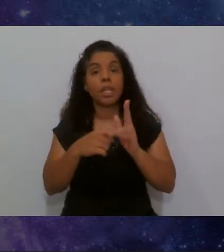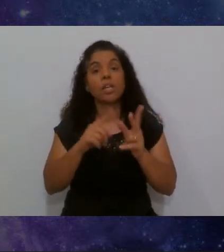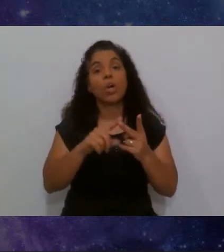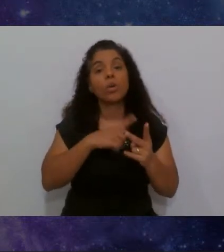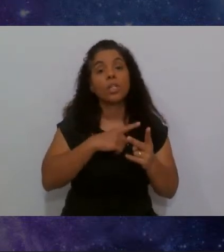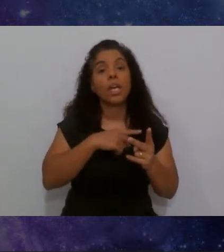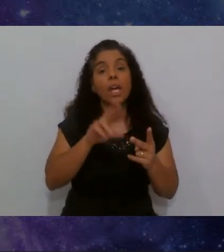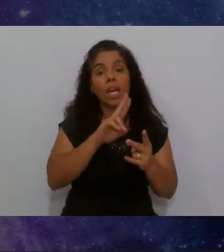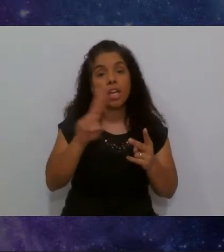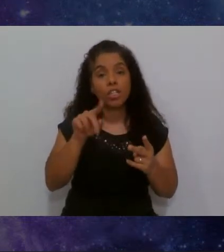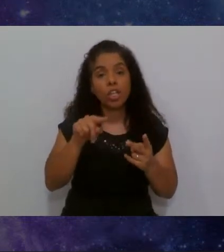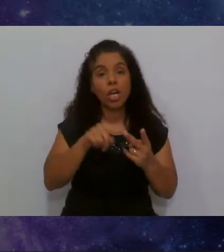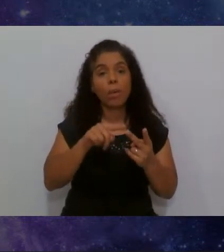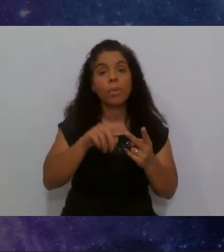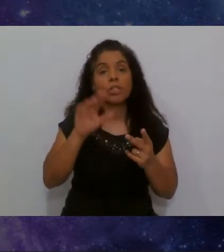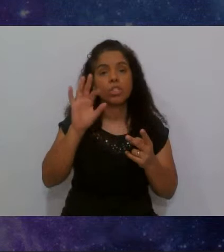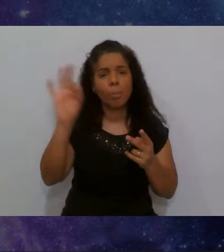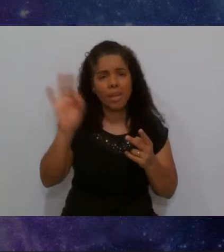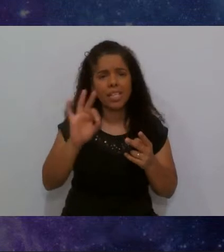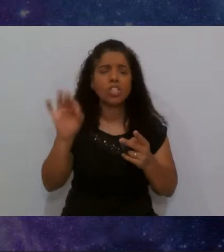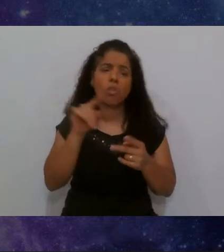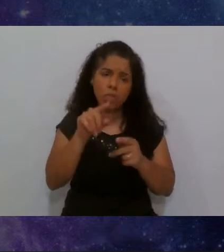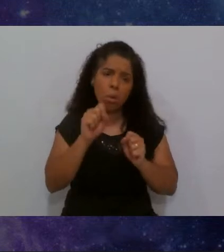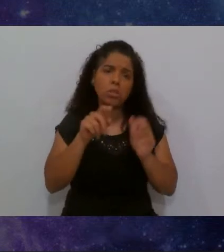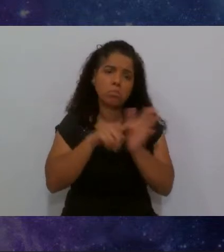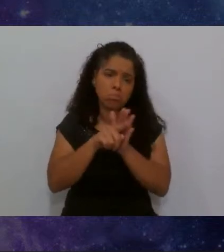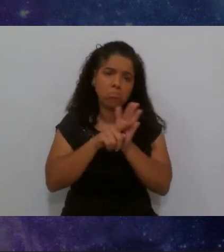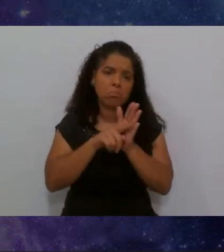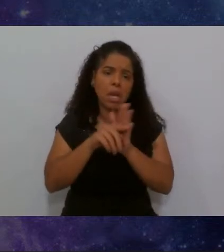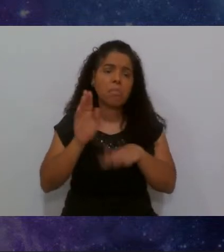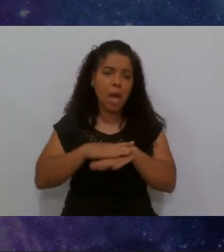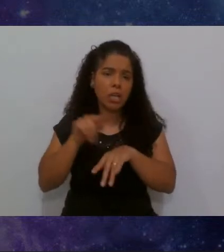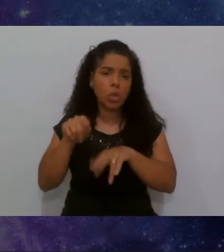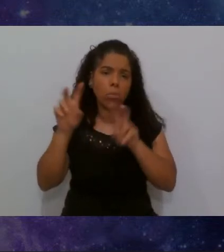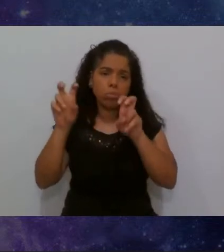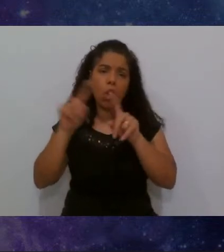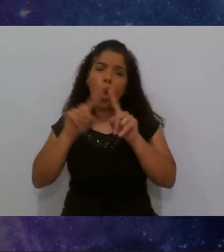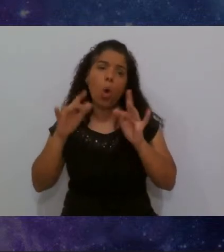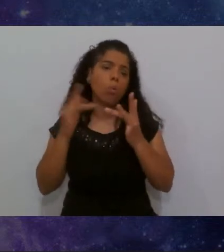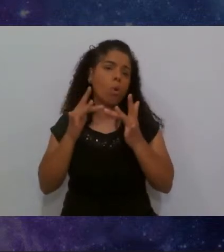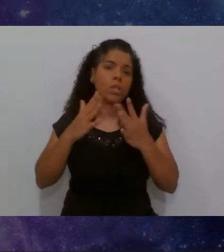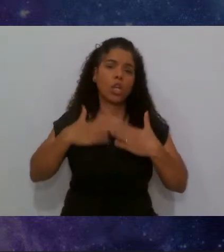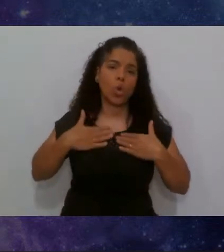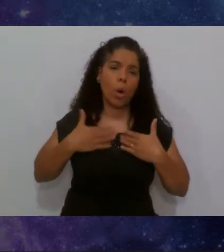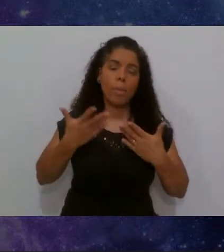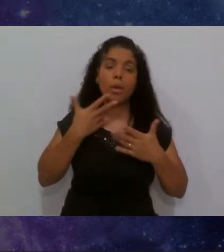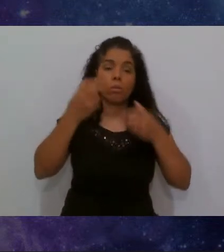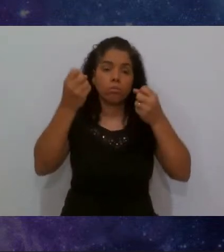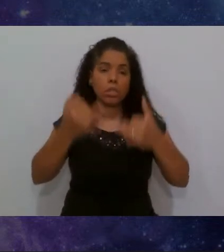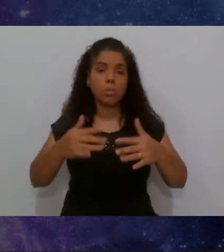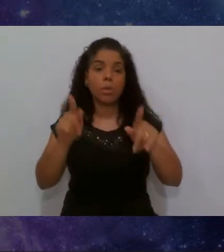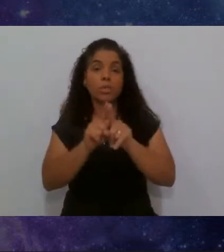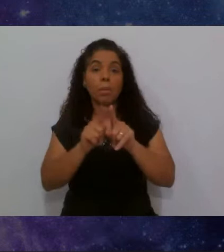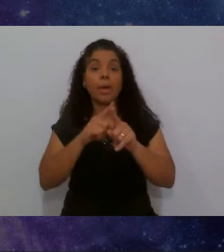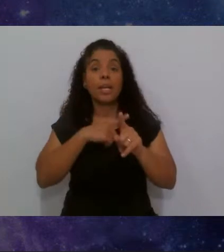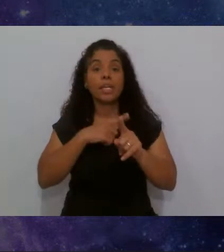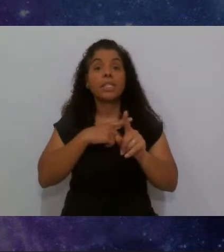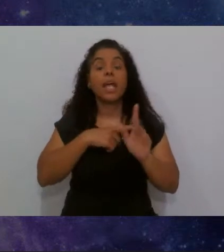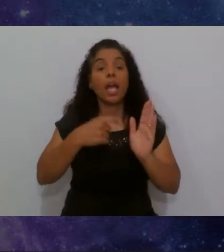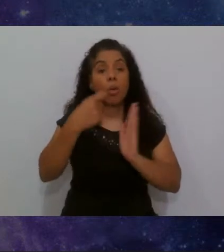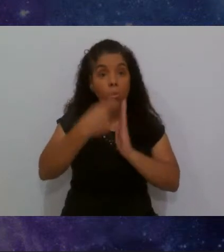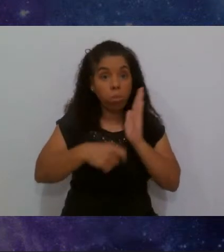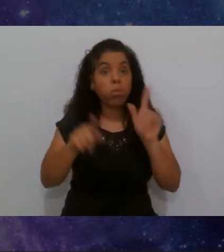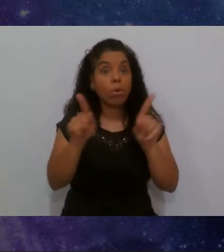é chamada de passing kill você pode pesquisar mais sobre ela não pode entrar em contato comigo que eu te explico também tem um post do Júlio